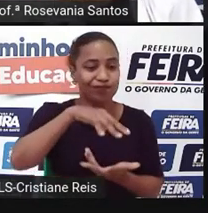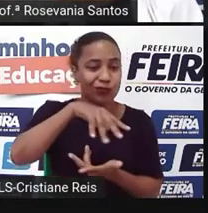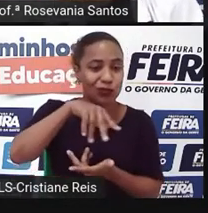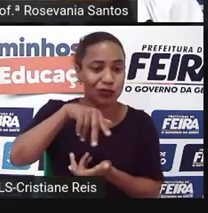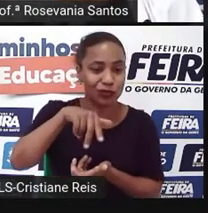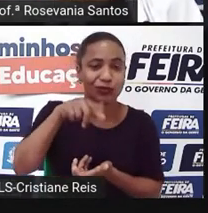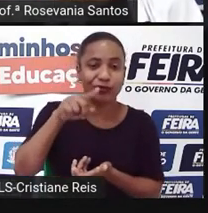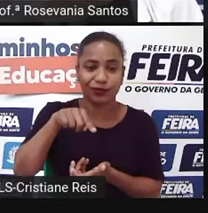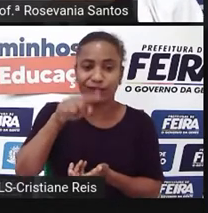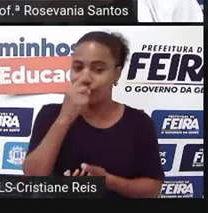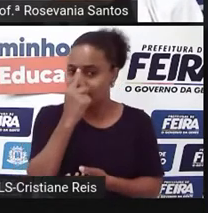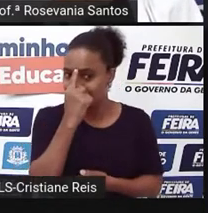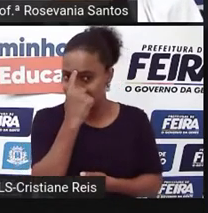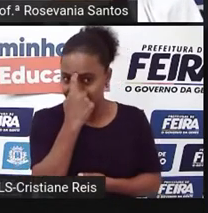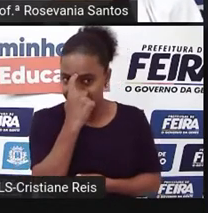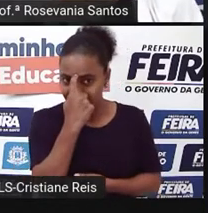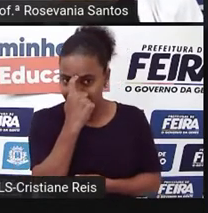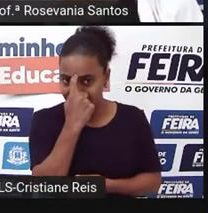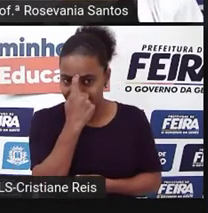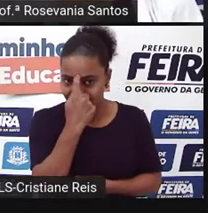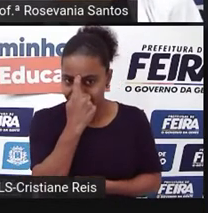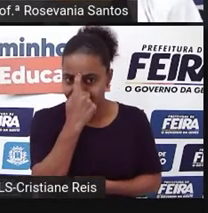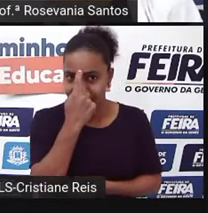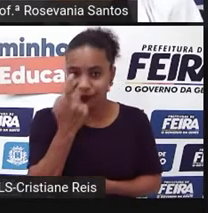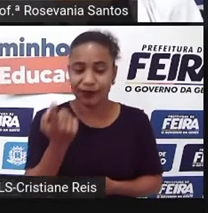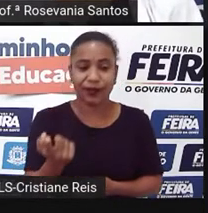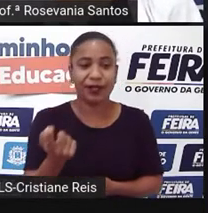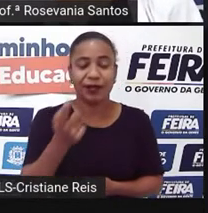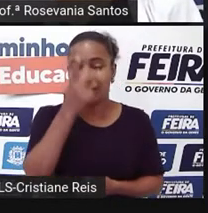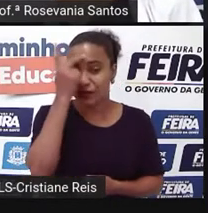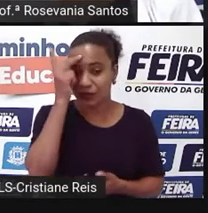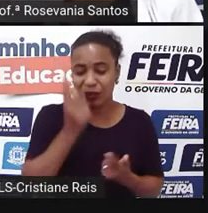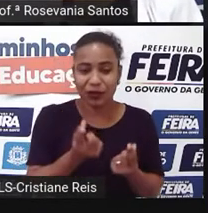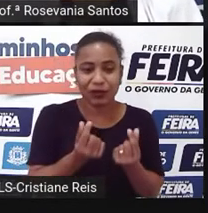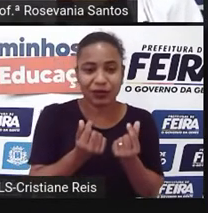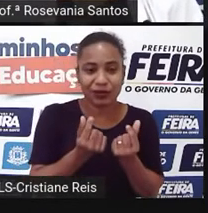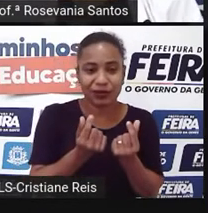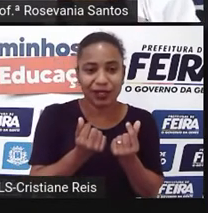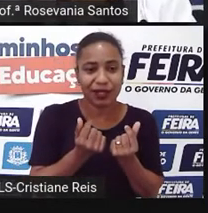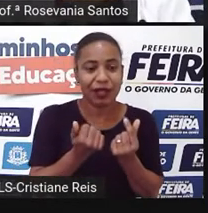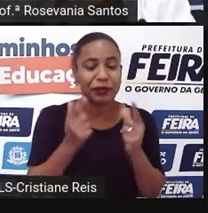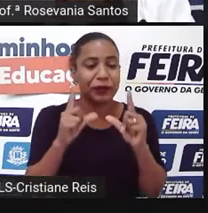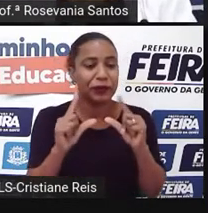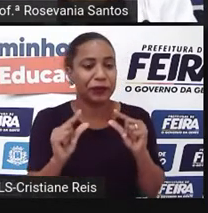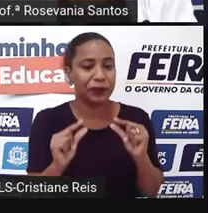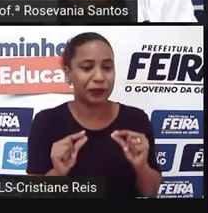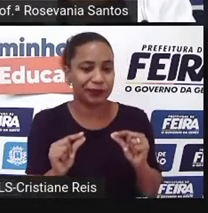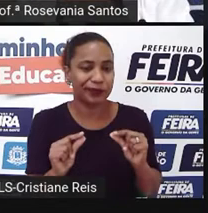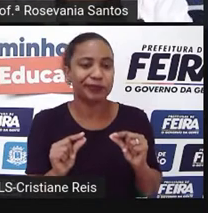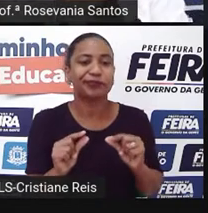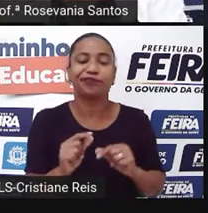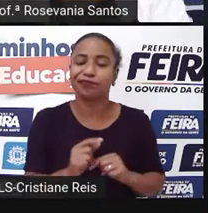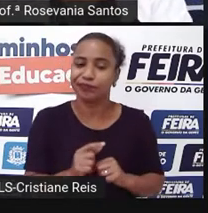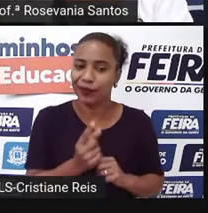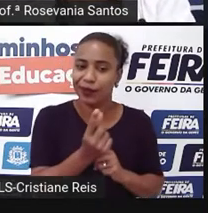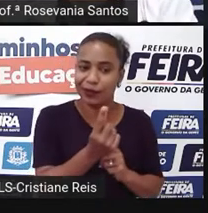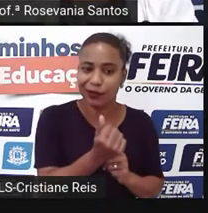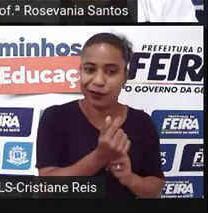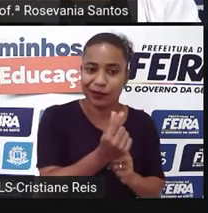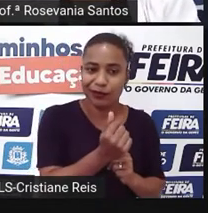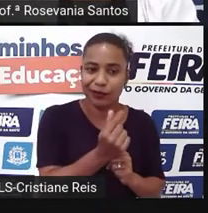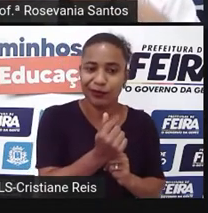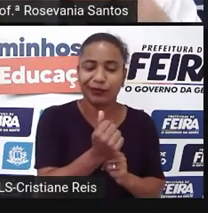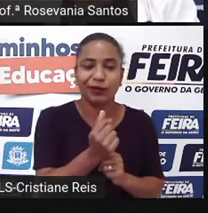está falando. Todos os países apresentam baixíssima renda per capita. Ou seja, a distribuição mesmo da renda para o povo